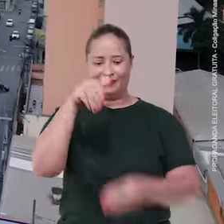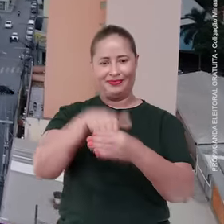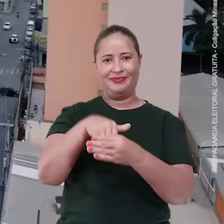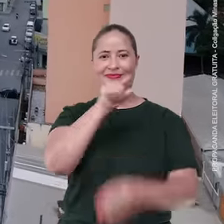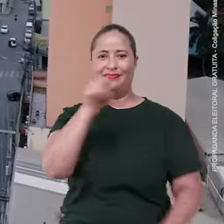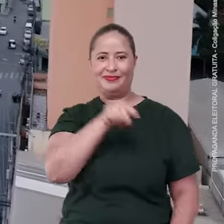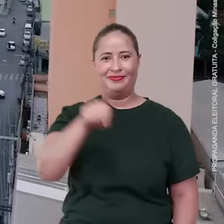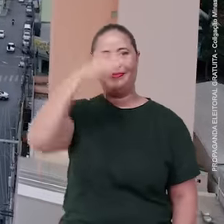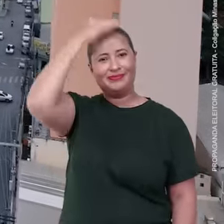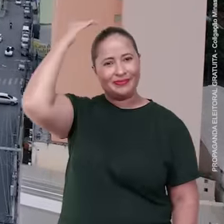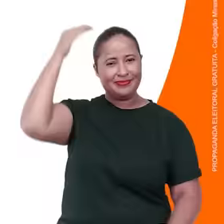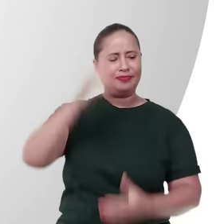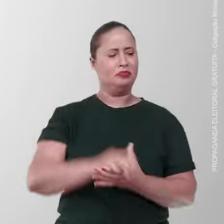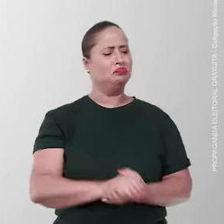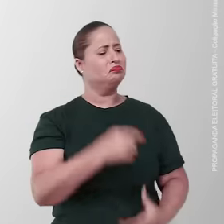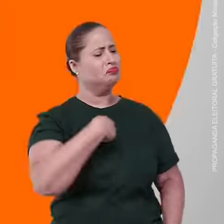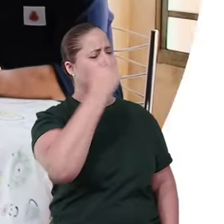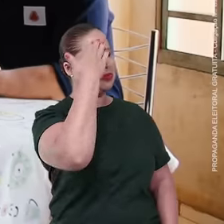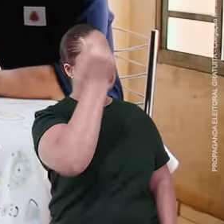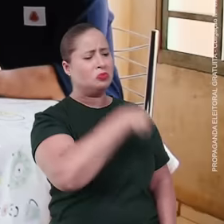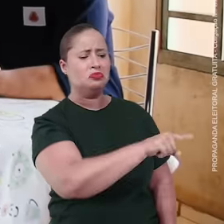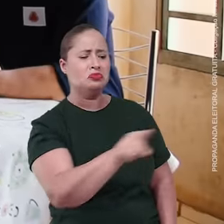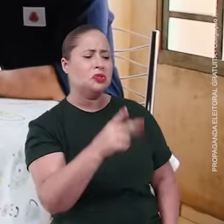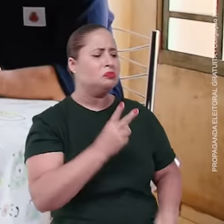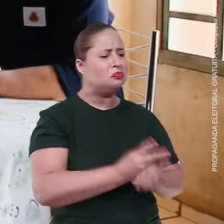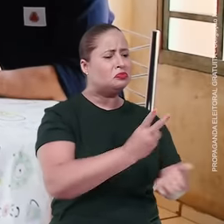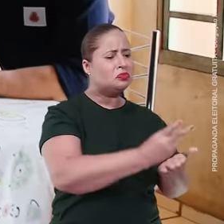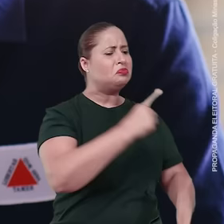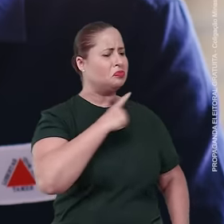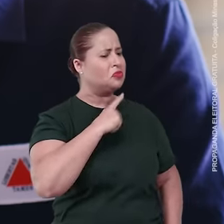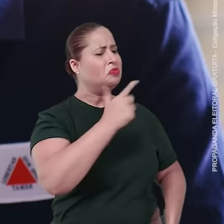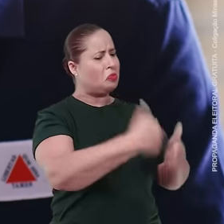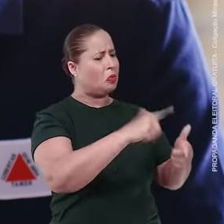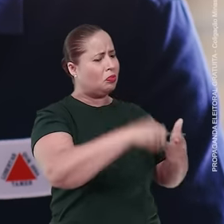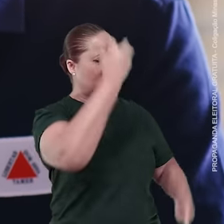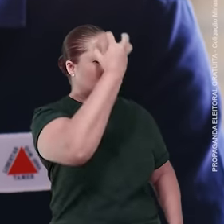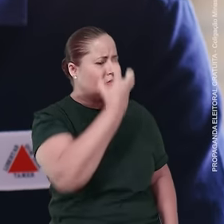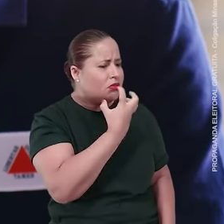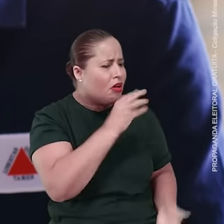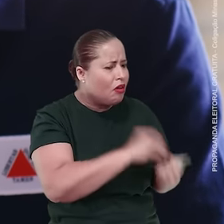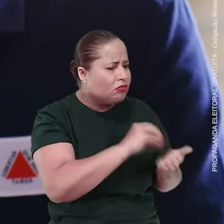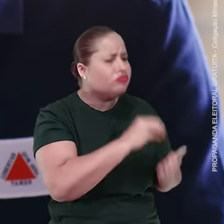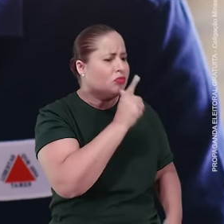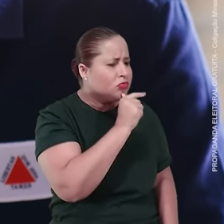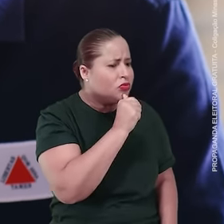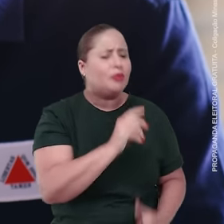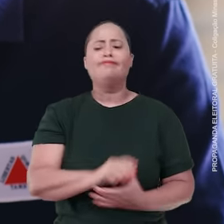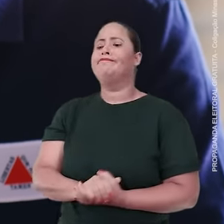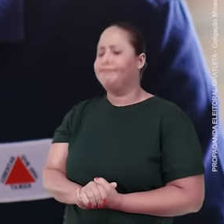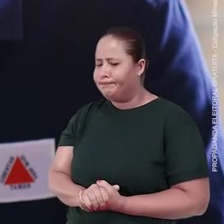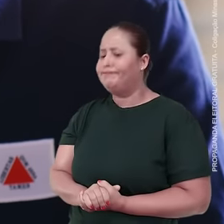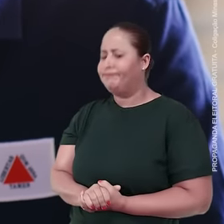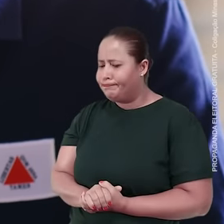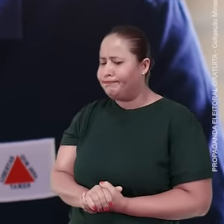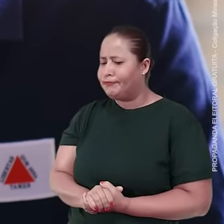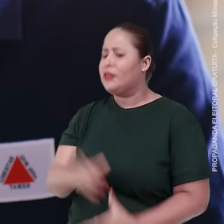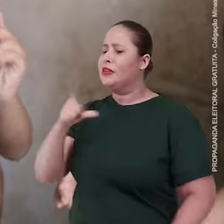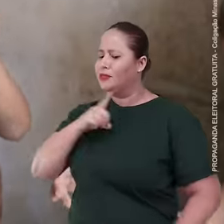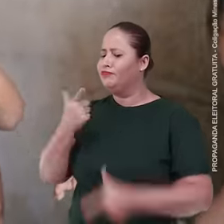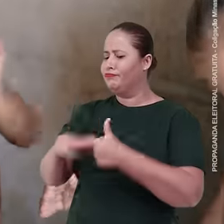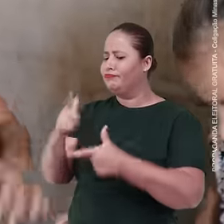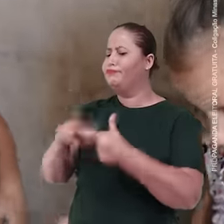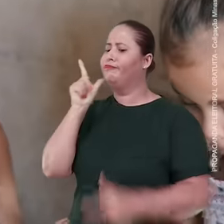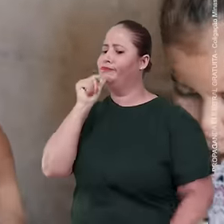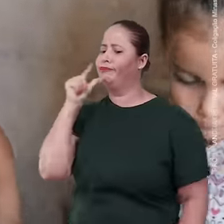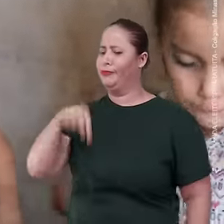Valeu a pena votar no Zema. Eu fiquei sabendo que vocês sempre enfrentaram um problema sério aqui com falta de água.